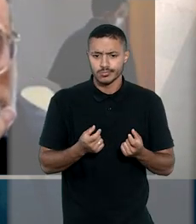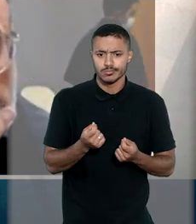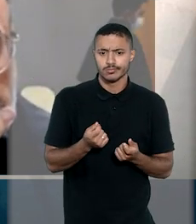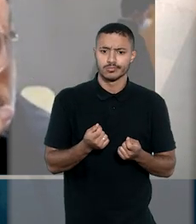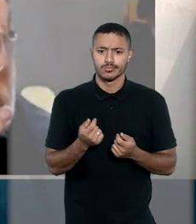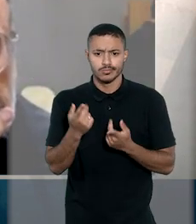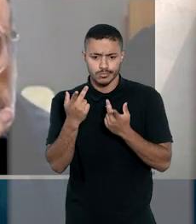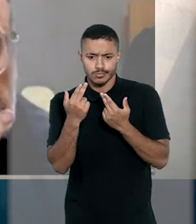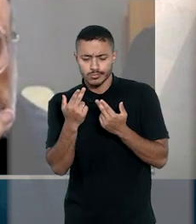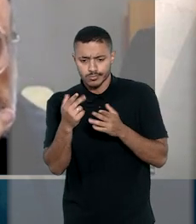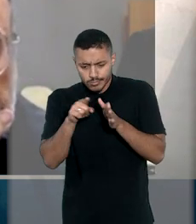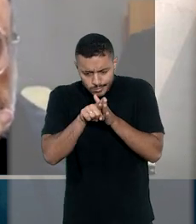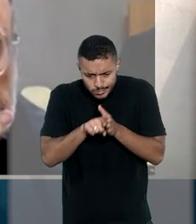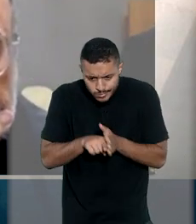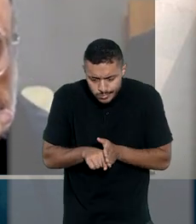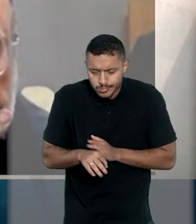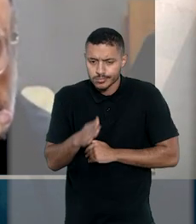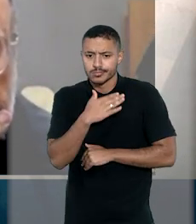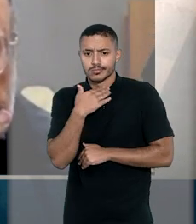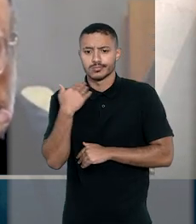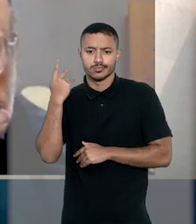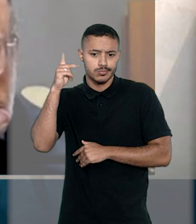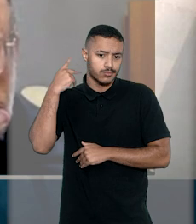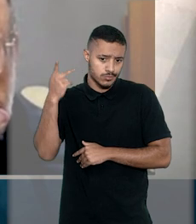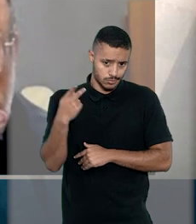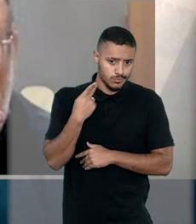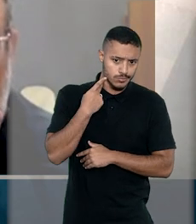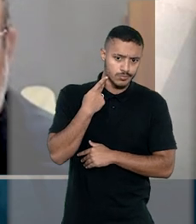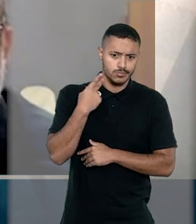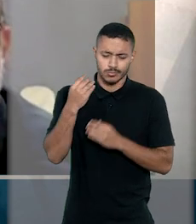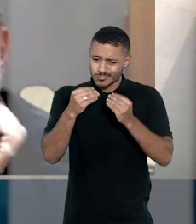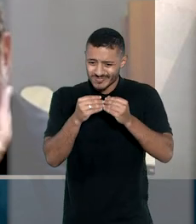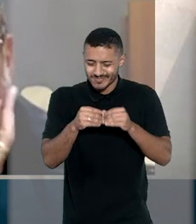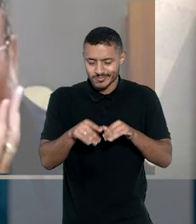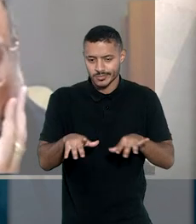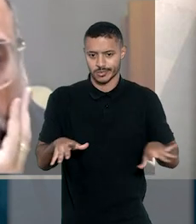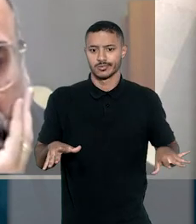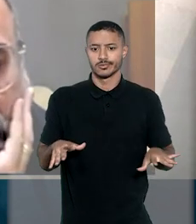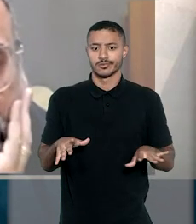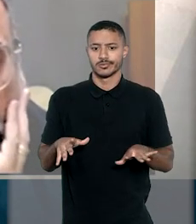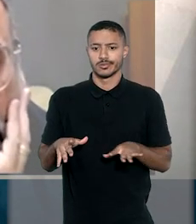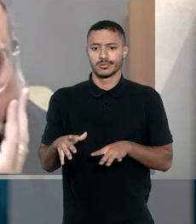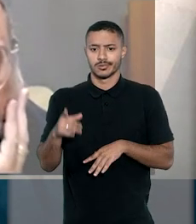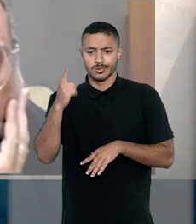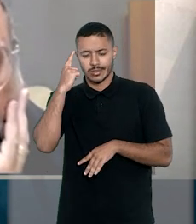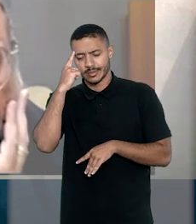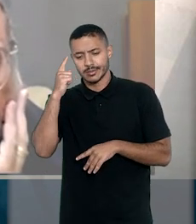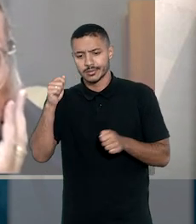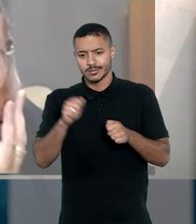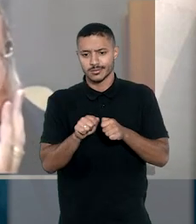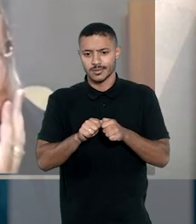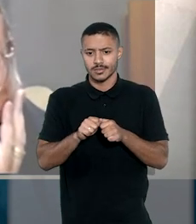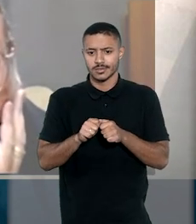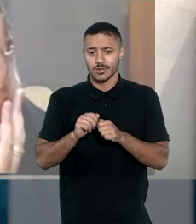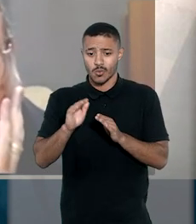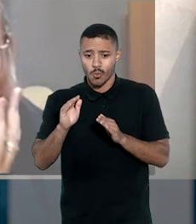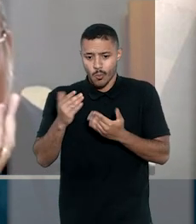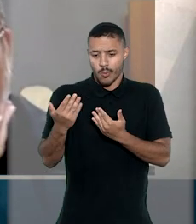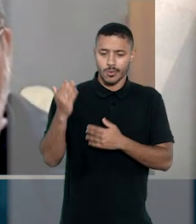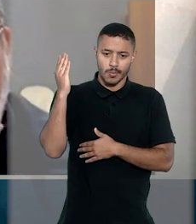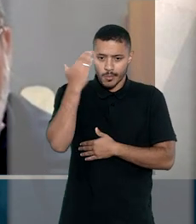em contagem com vestígios relativos à investigação da morte do promotor, o que prejudicaria a possibilidade de